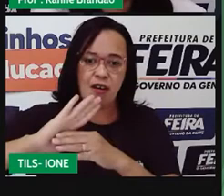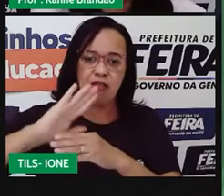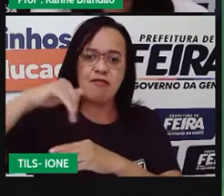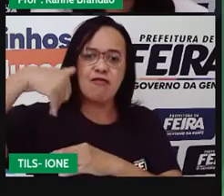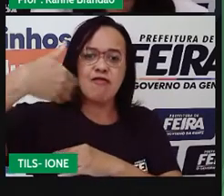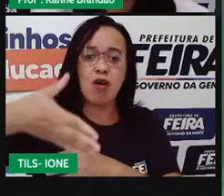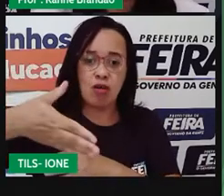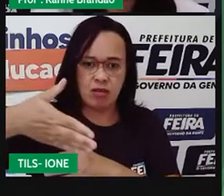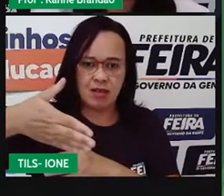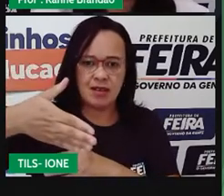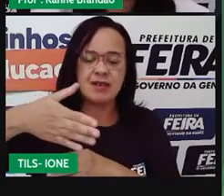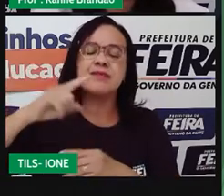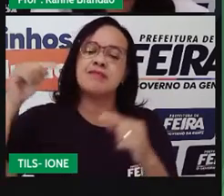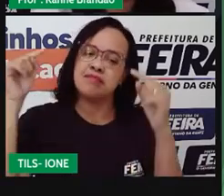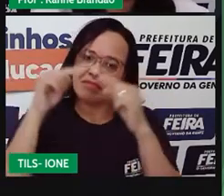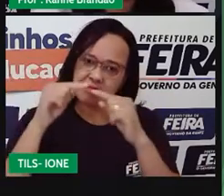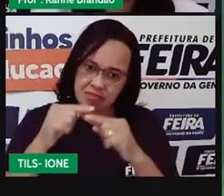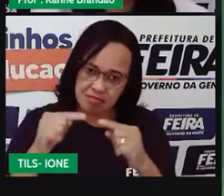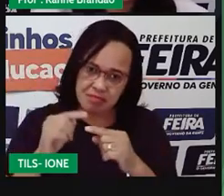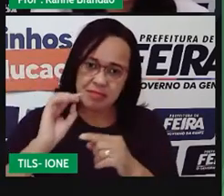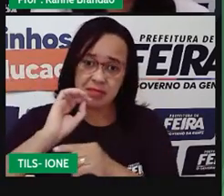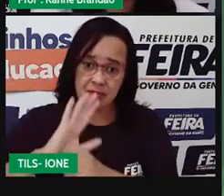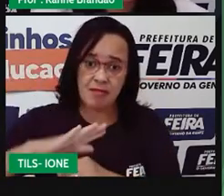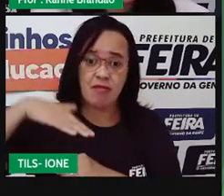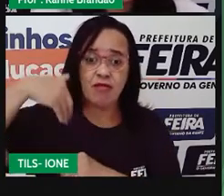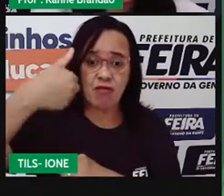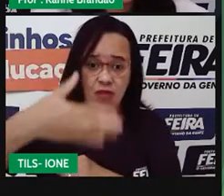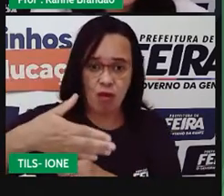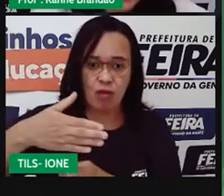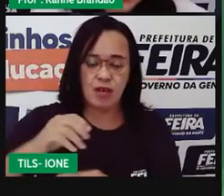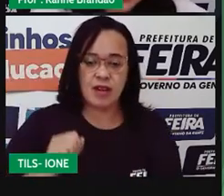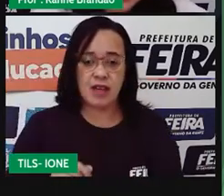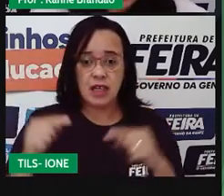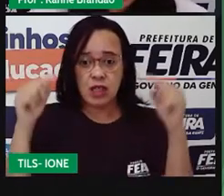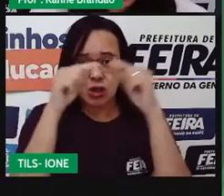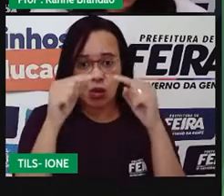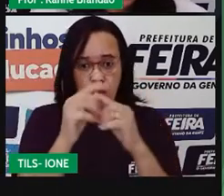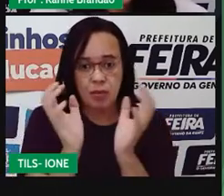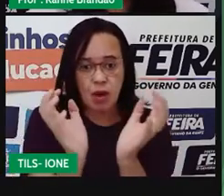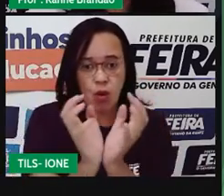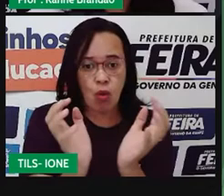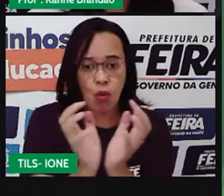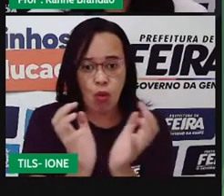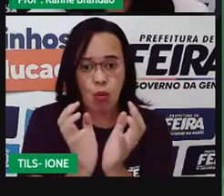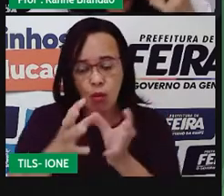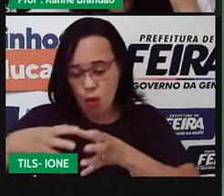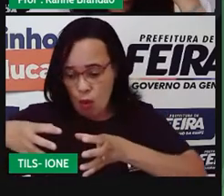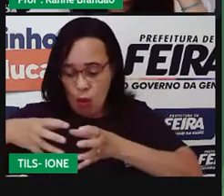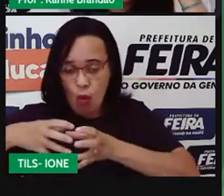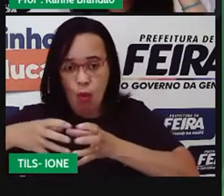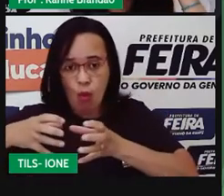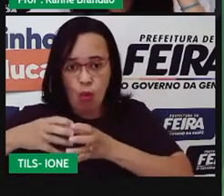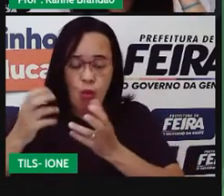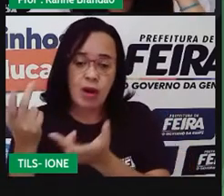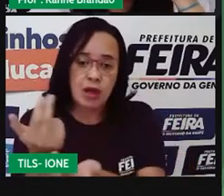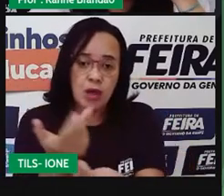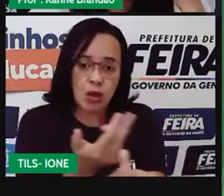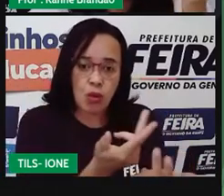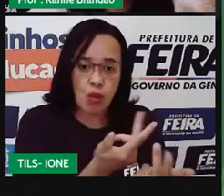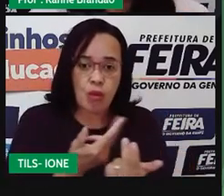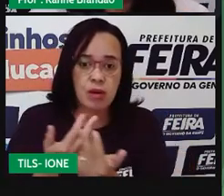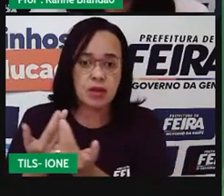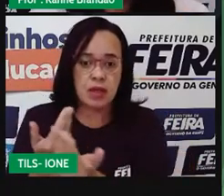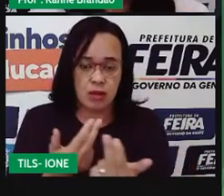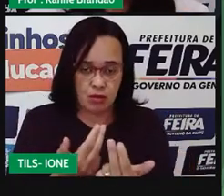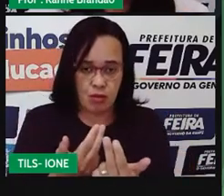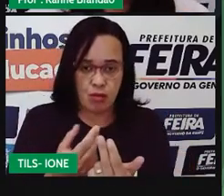-específicas, esse inter-entre. Espécies diferentes, tá bom? Por exemplo, aqui, a relação de um